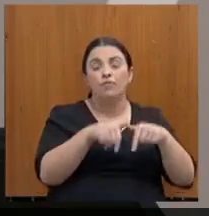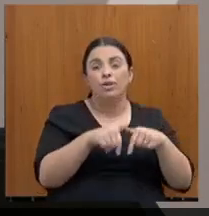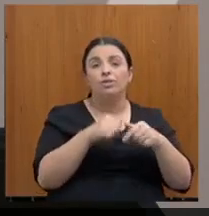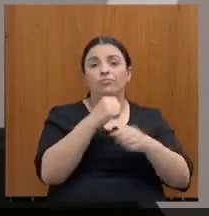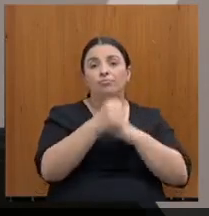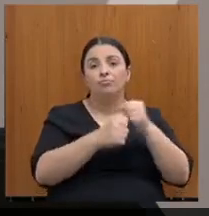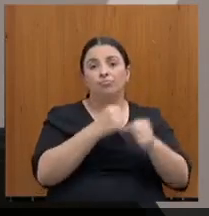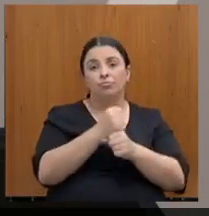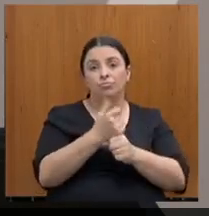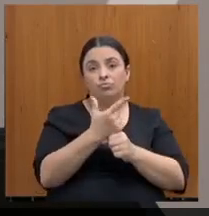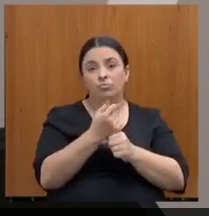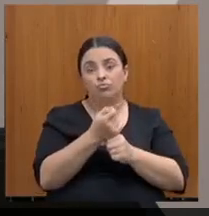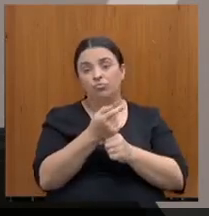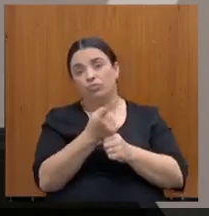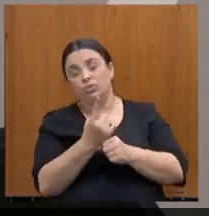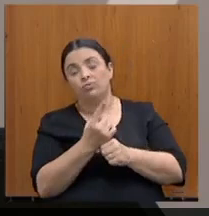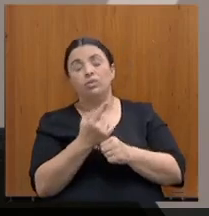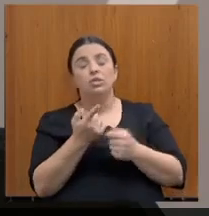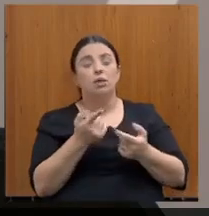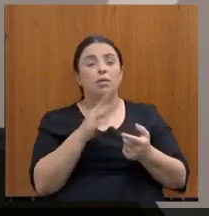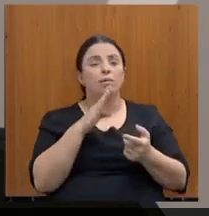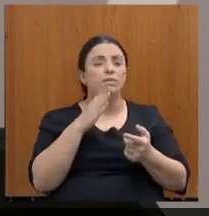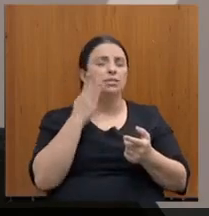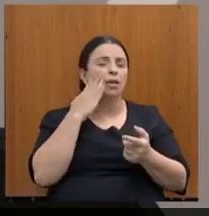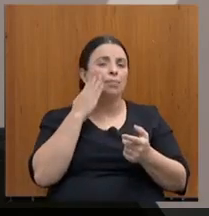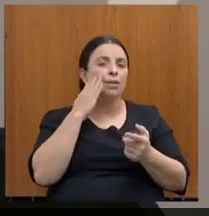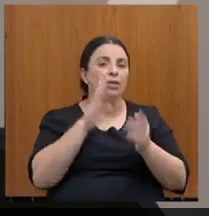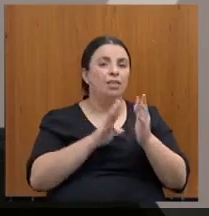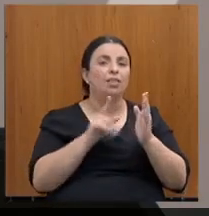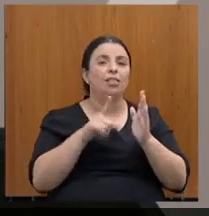em vista esse aumento da arrecadação.